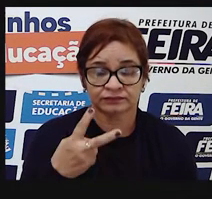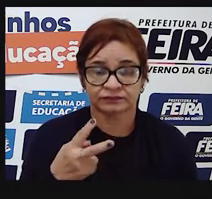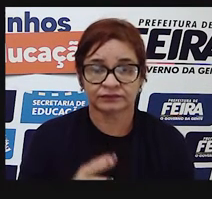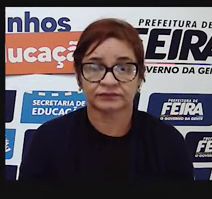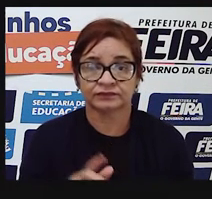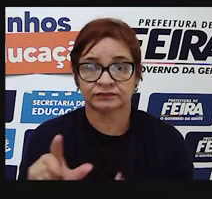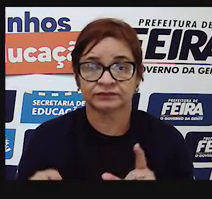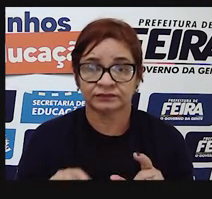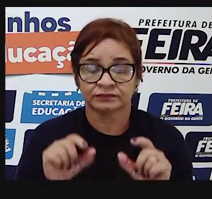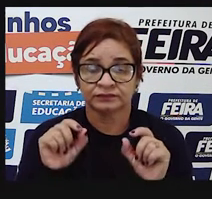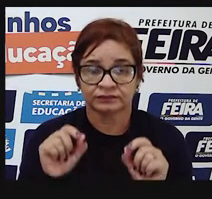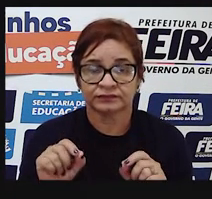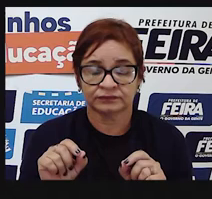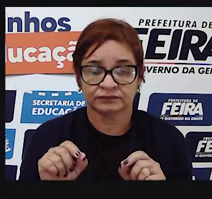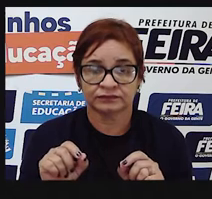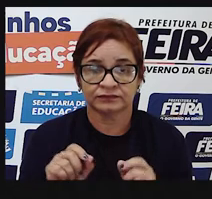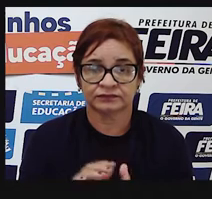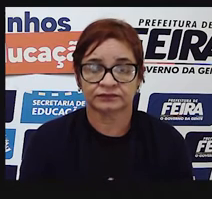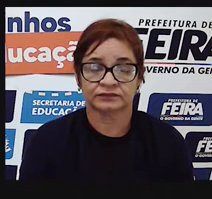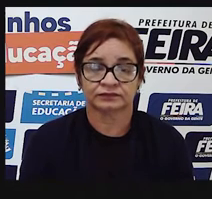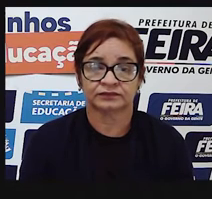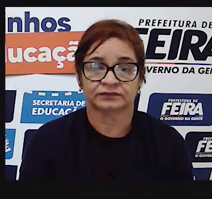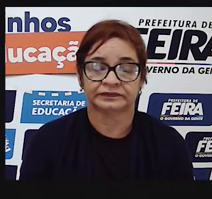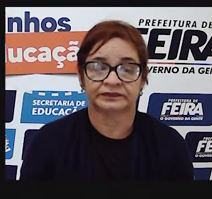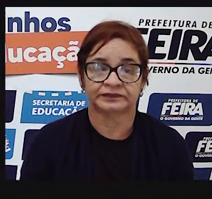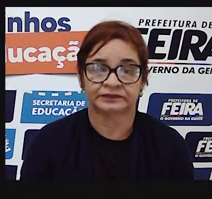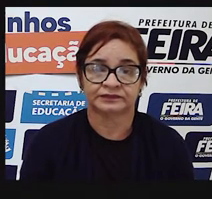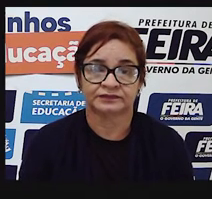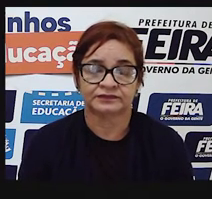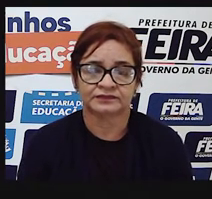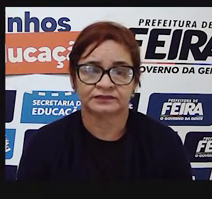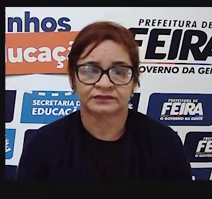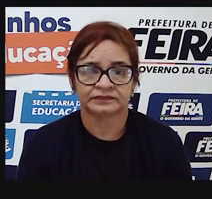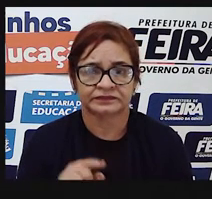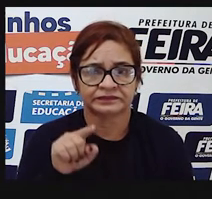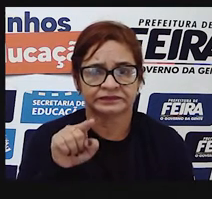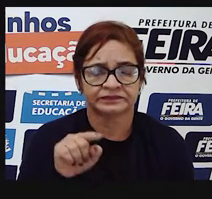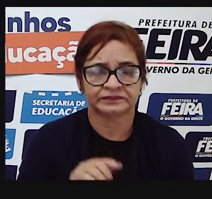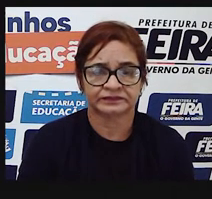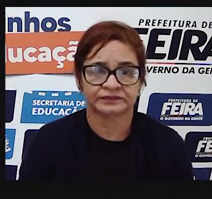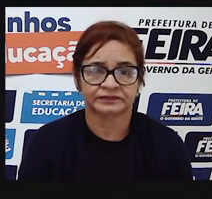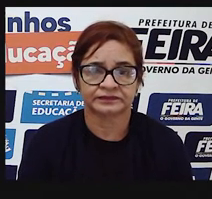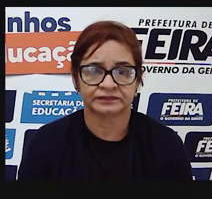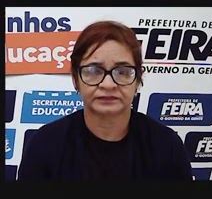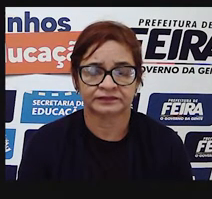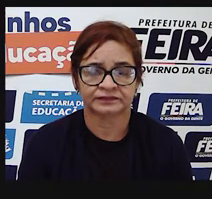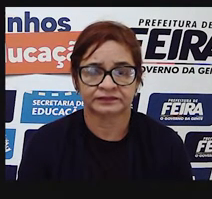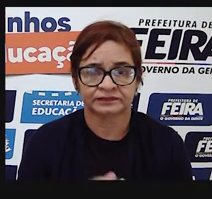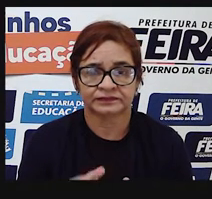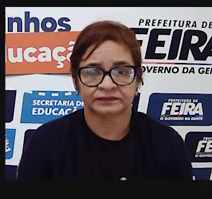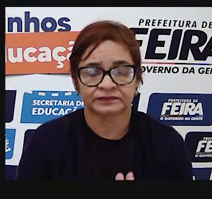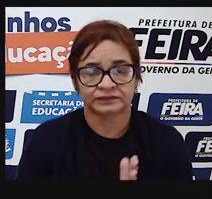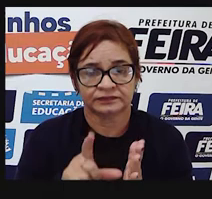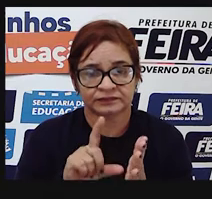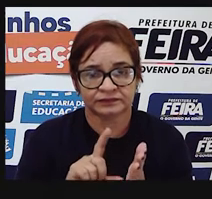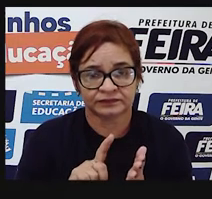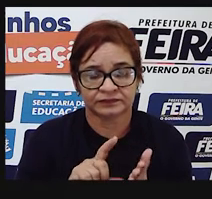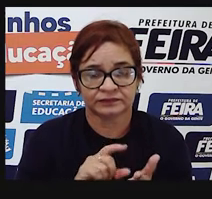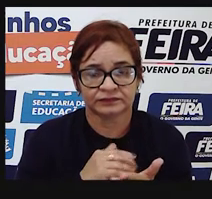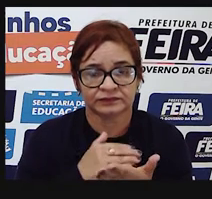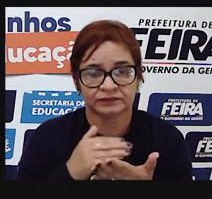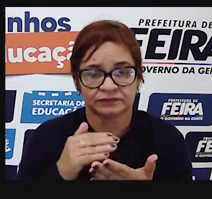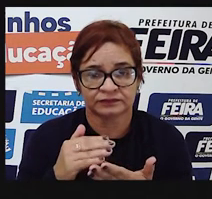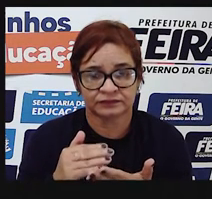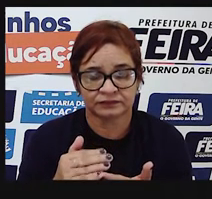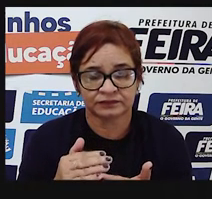o que é e para que serve a pontuação? Antes de darmos, dizermos o que é